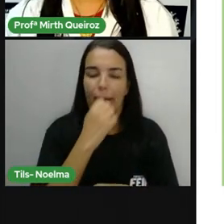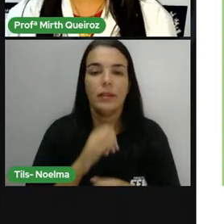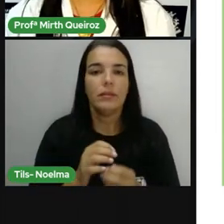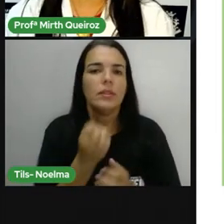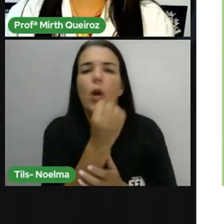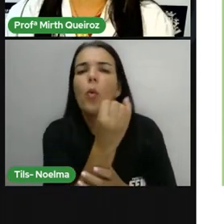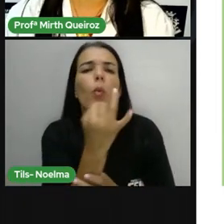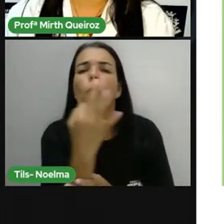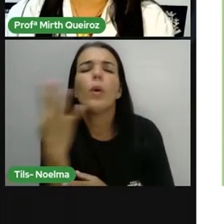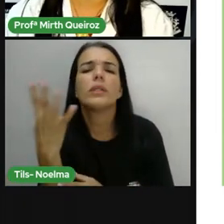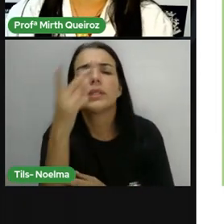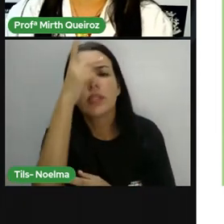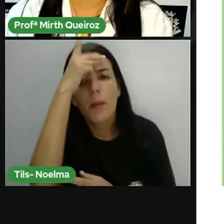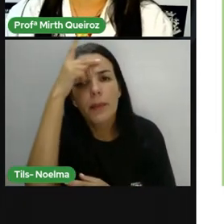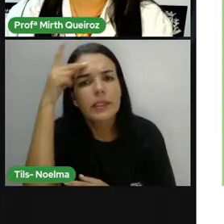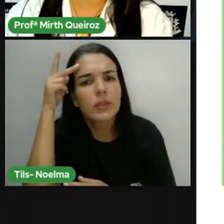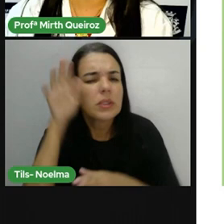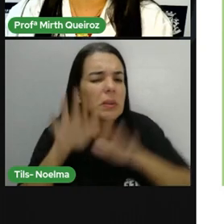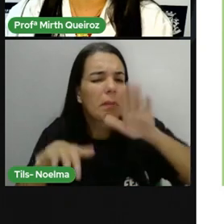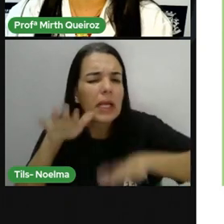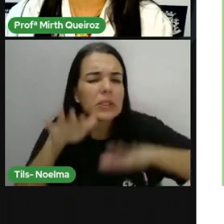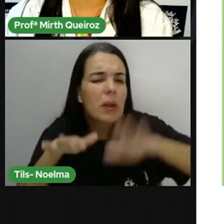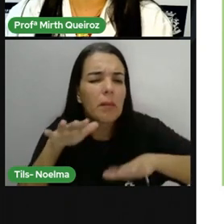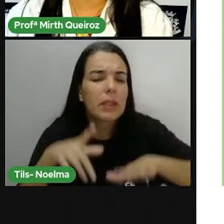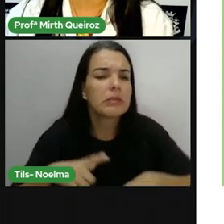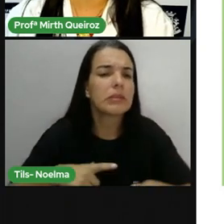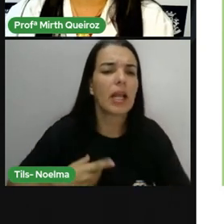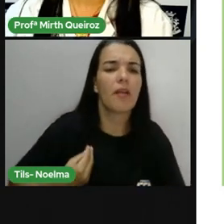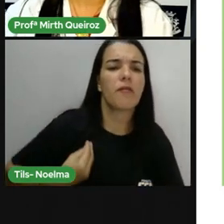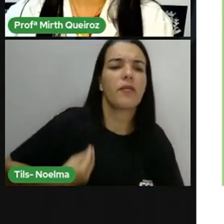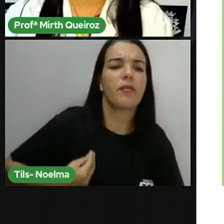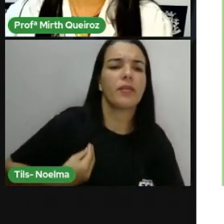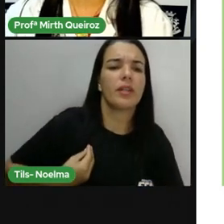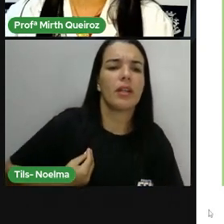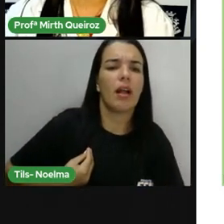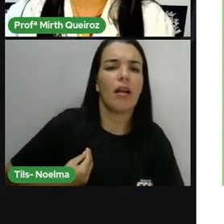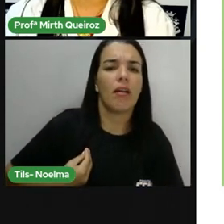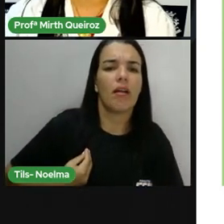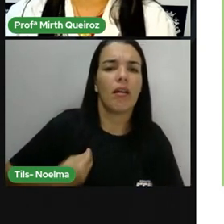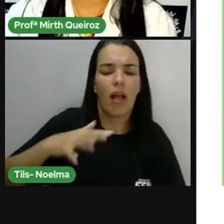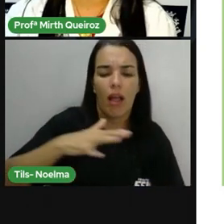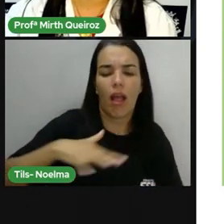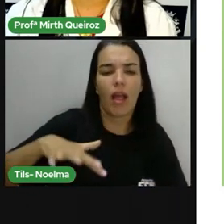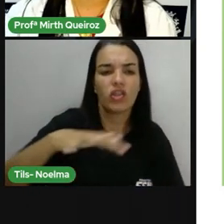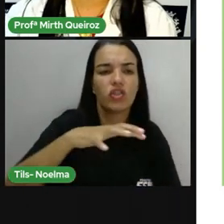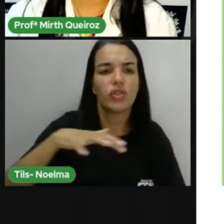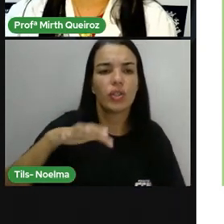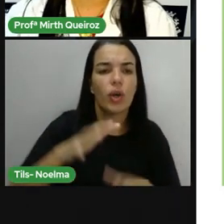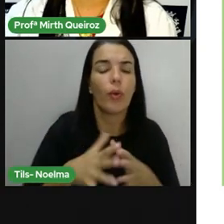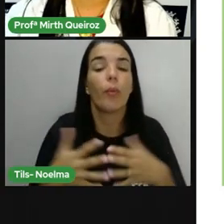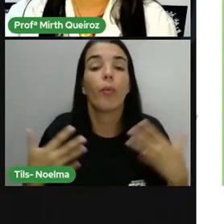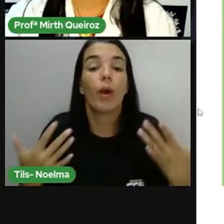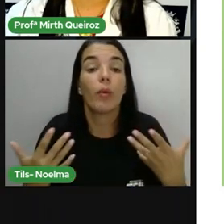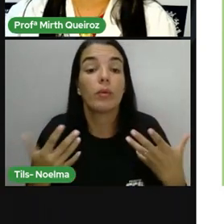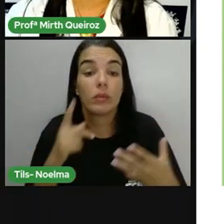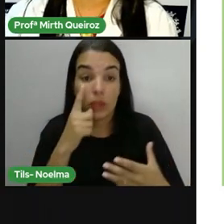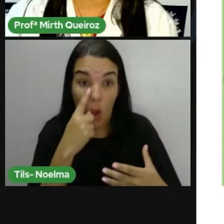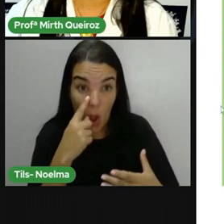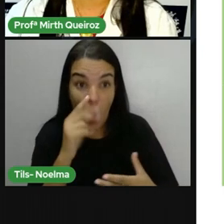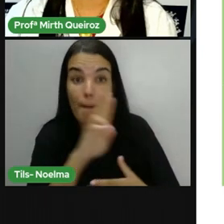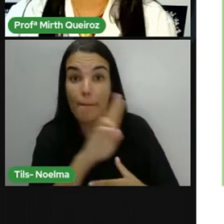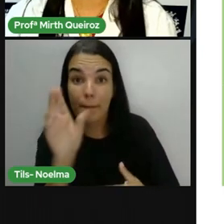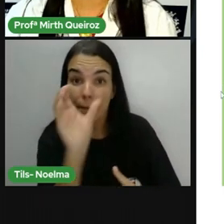Quantas pessoas, aproximadamente, vivem nessa região? Ó, note que ele utilizou aqui, ó, cerca de.